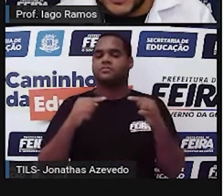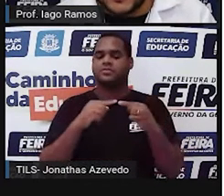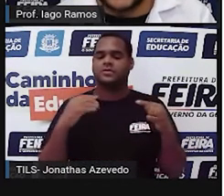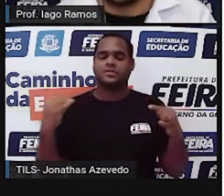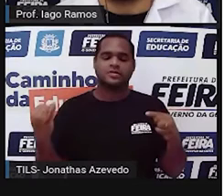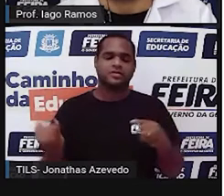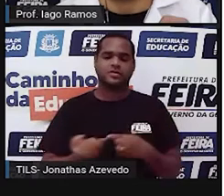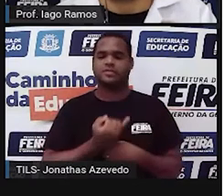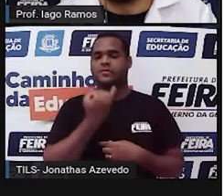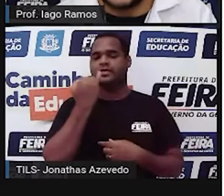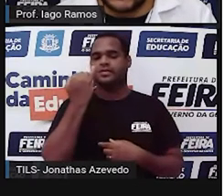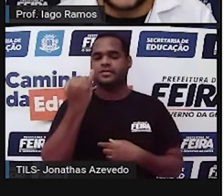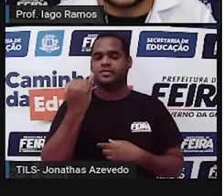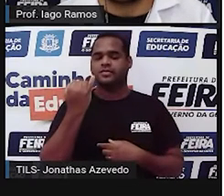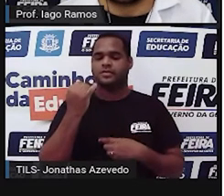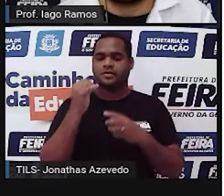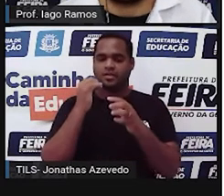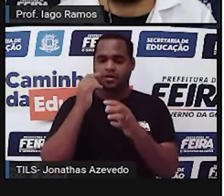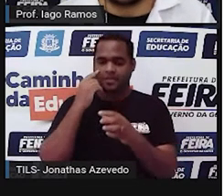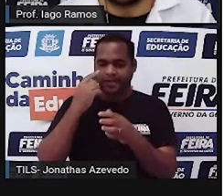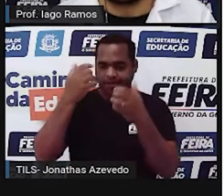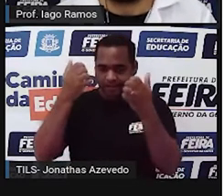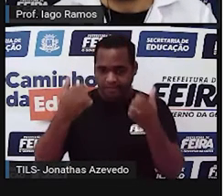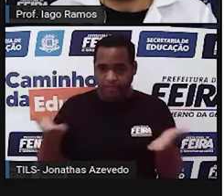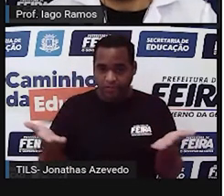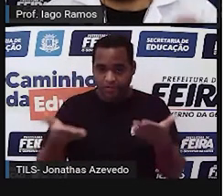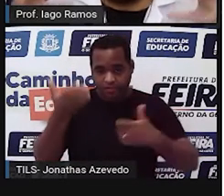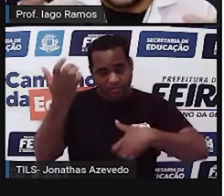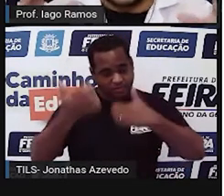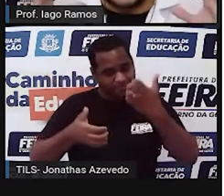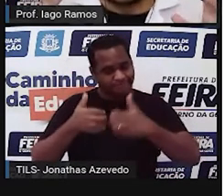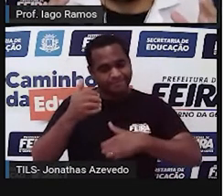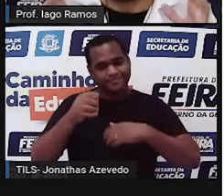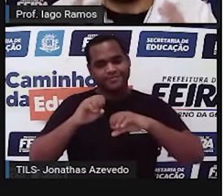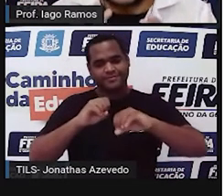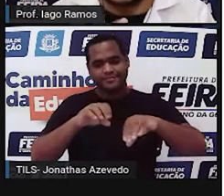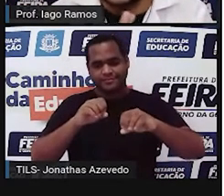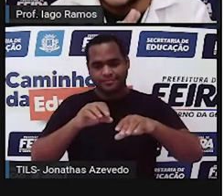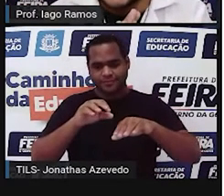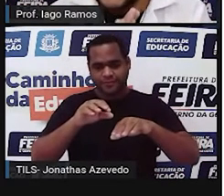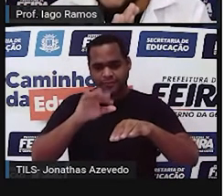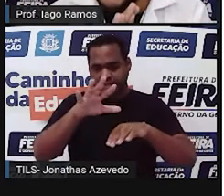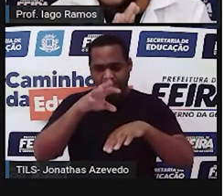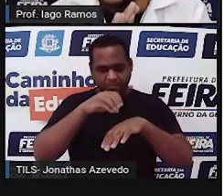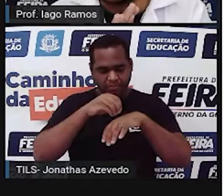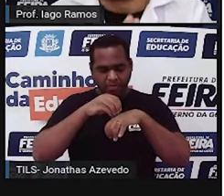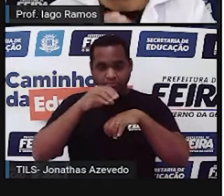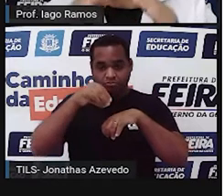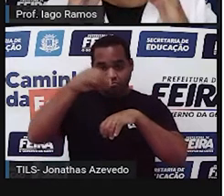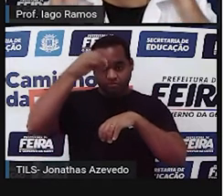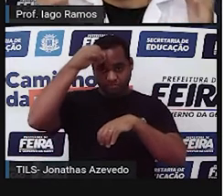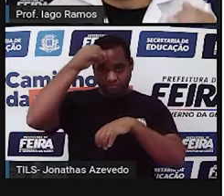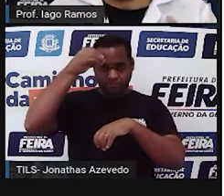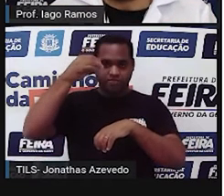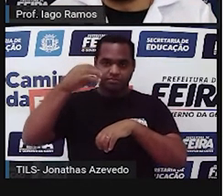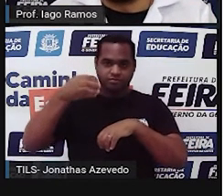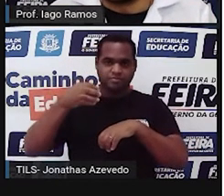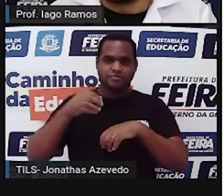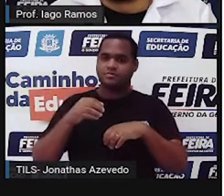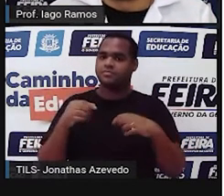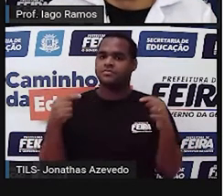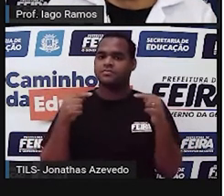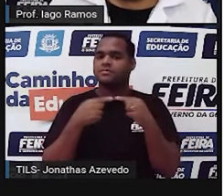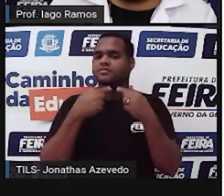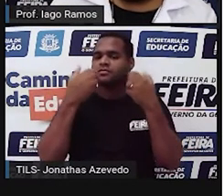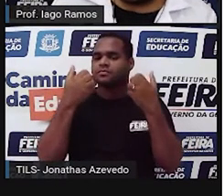importante para o conteúdo da nossa aula, tá? Então pega isso e guarda. Um retângulo,